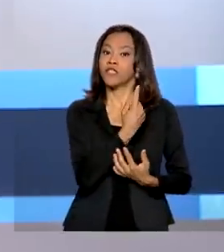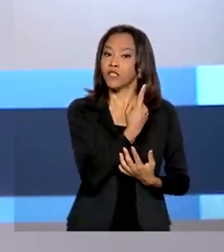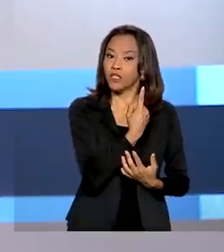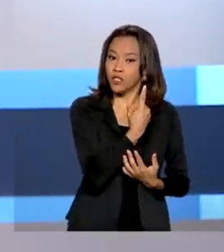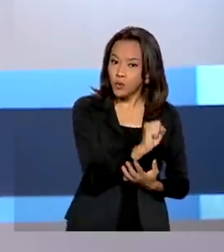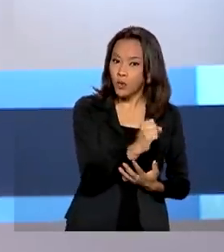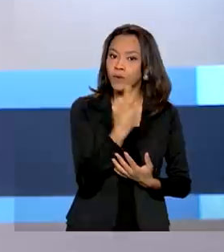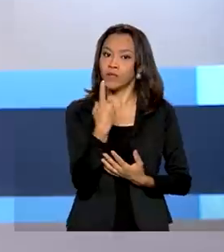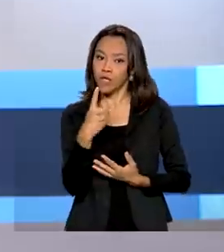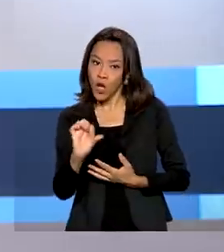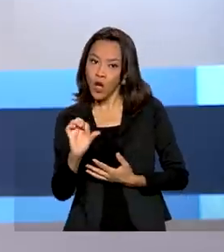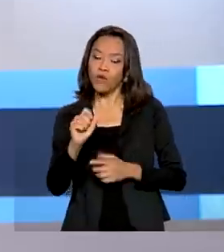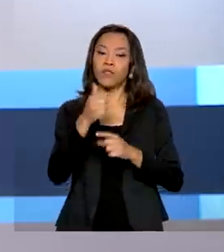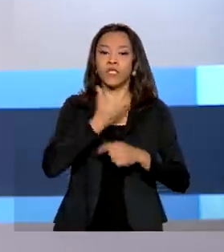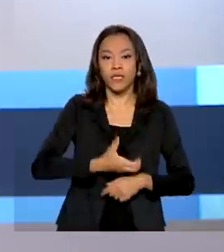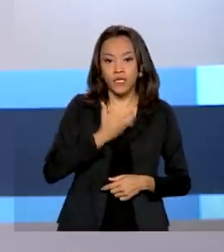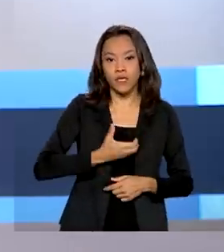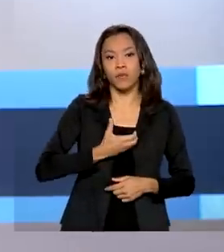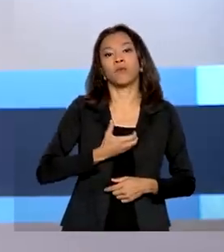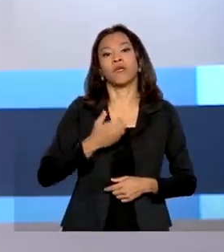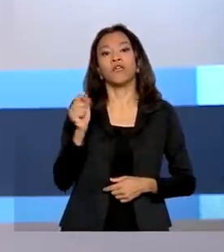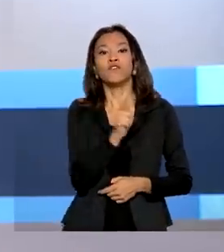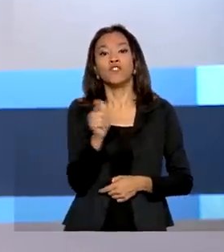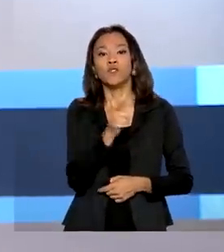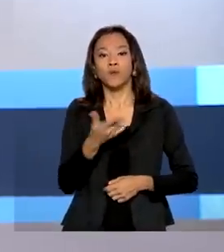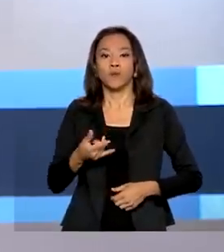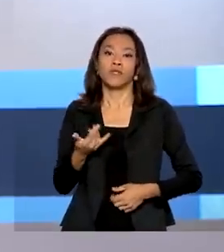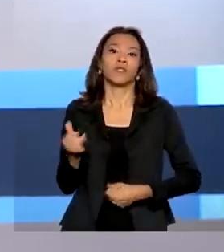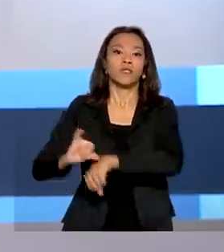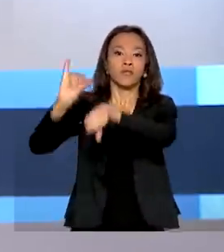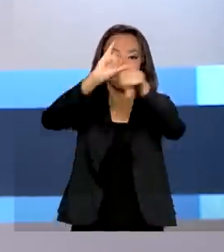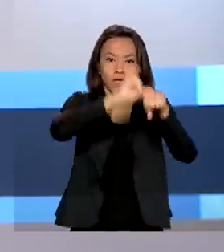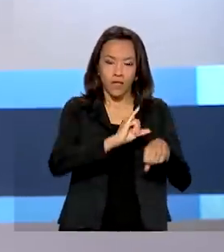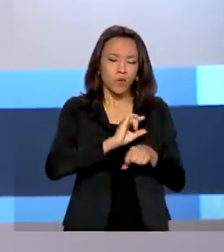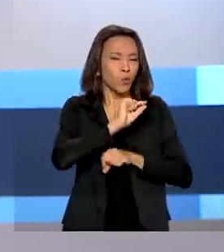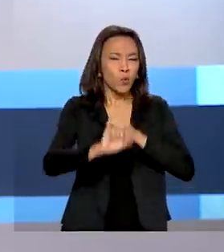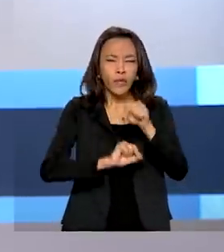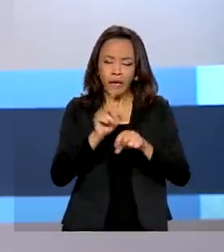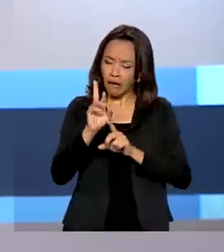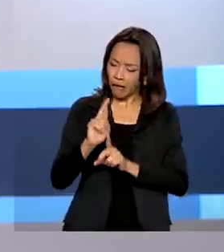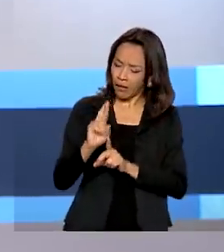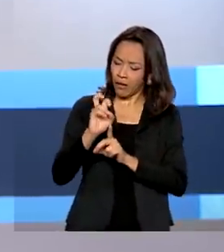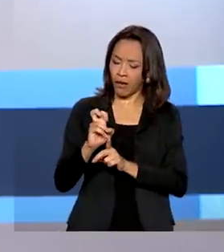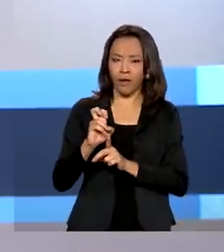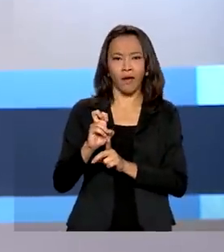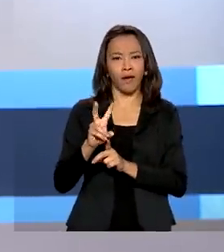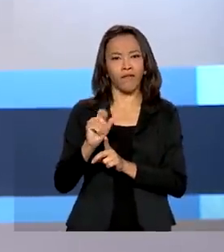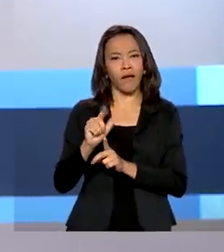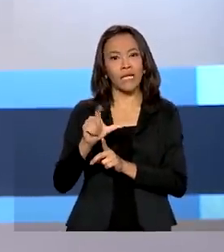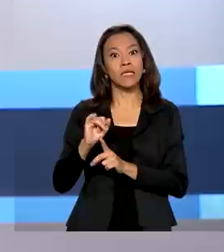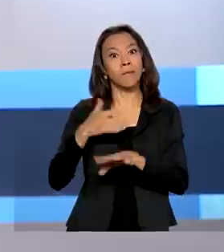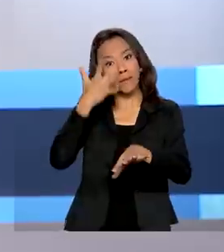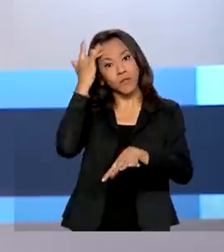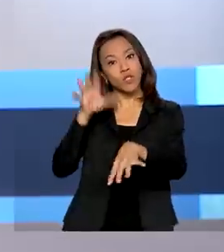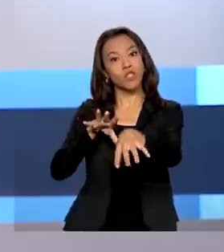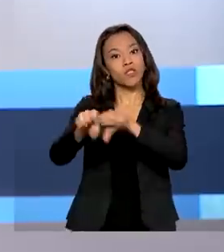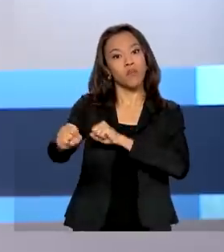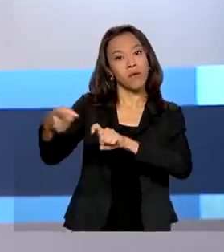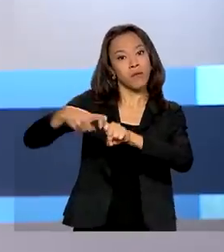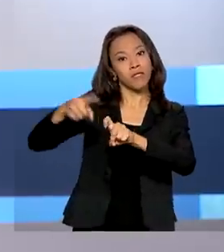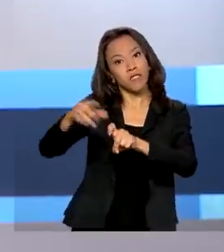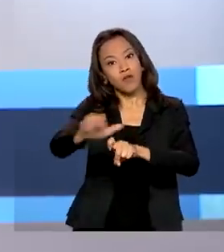22 cidades. O Revalida foi criado para regularizar o diploma de graduação de medicina de brasileiros formados no exterior.